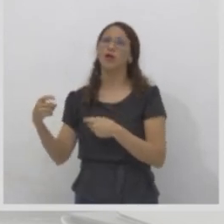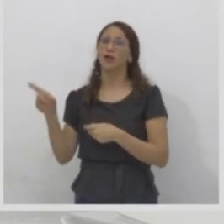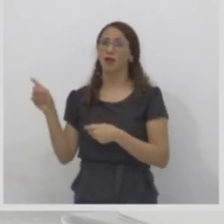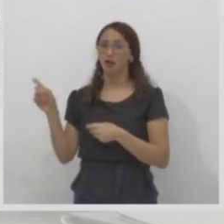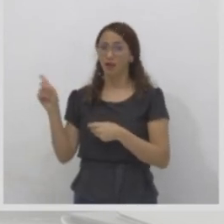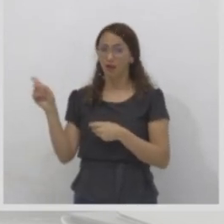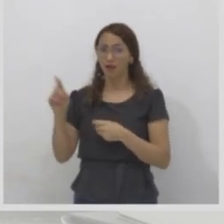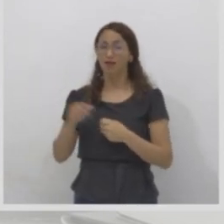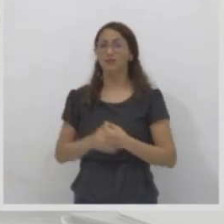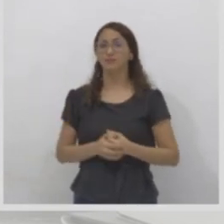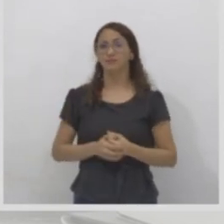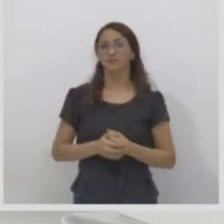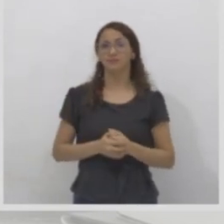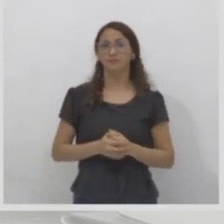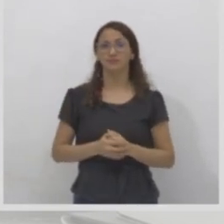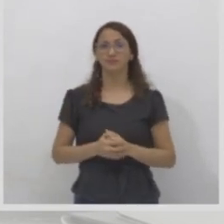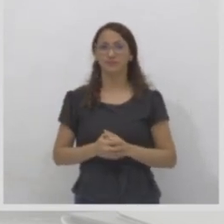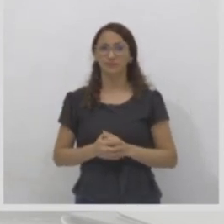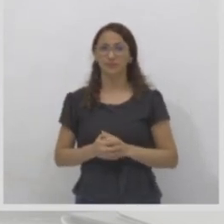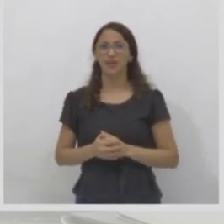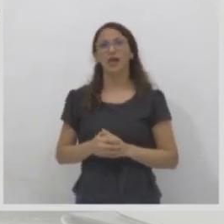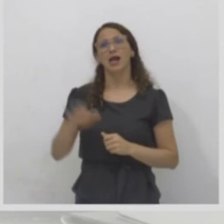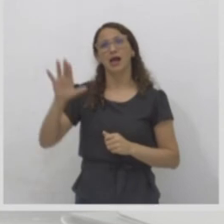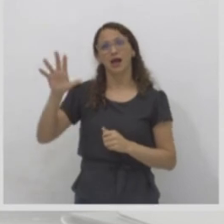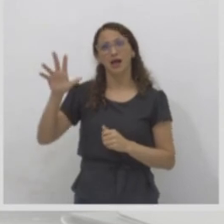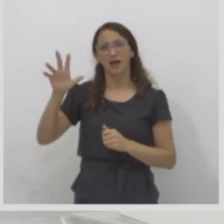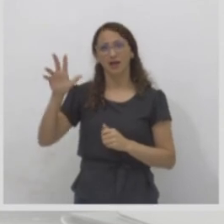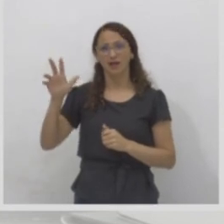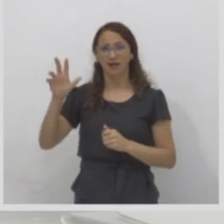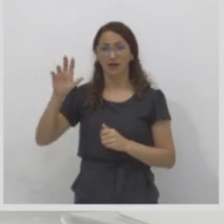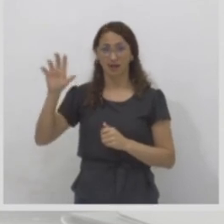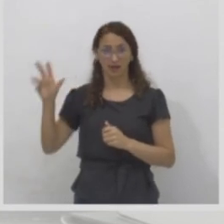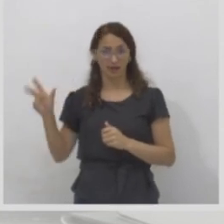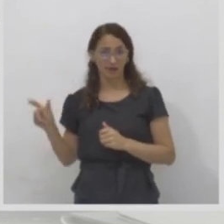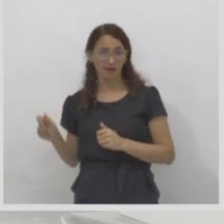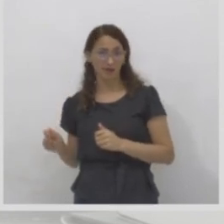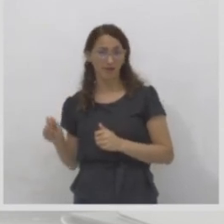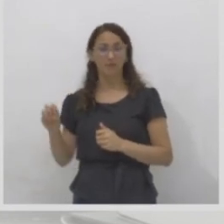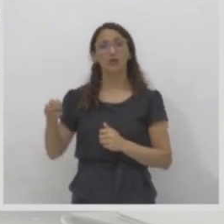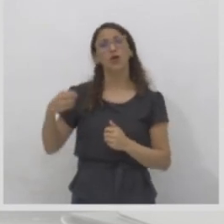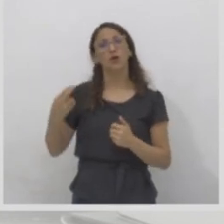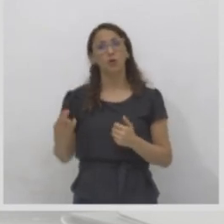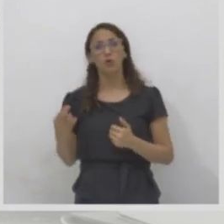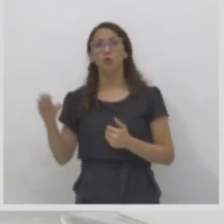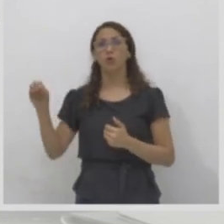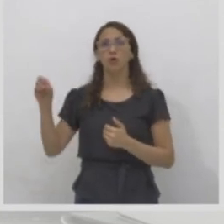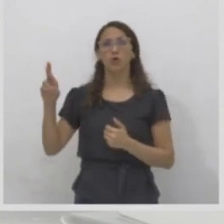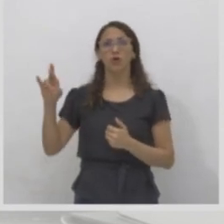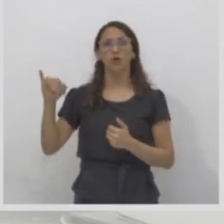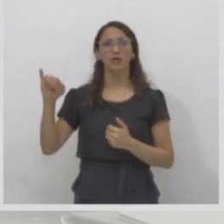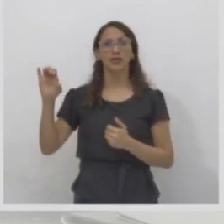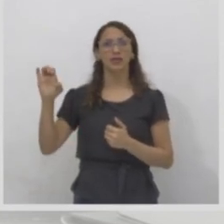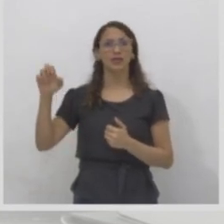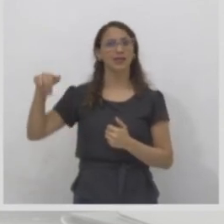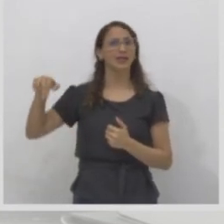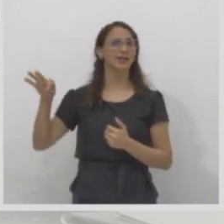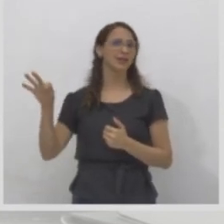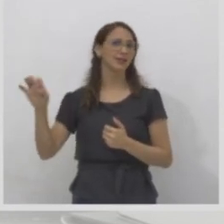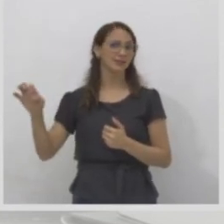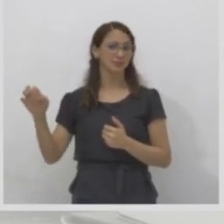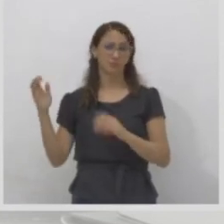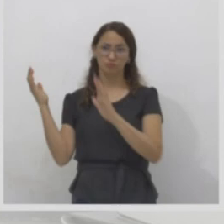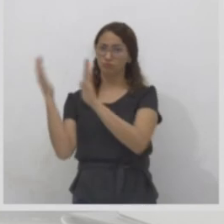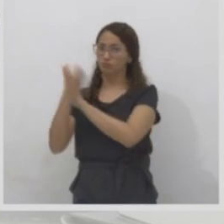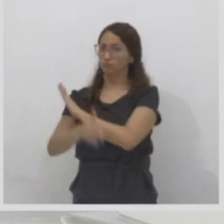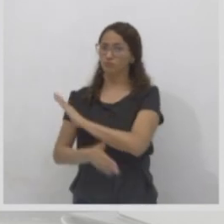e eles querem entrar na Europa para terem melhores condições de vida. Vamos ler? É correto afirmar que a